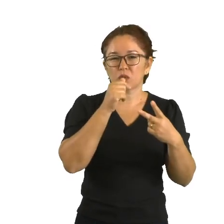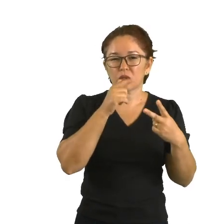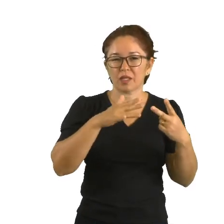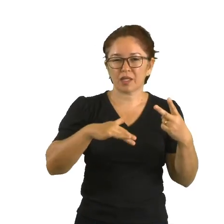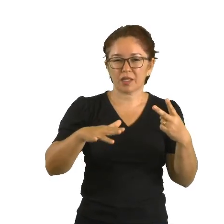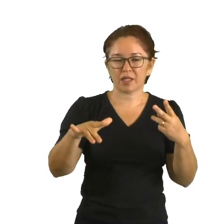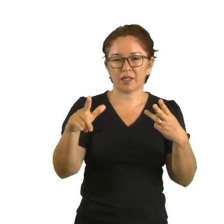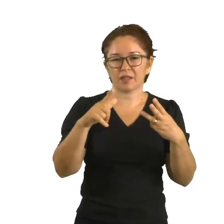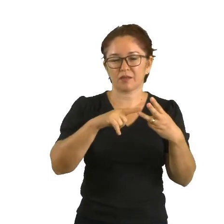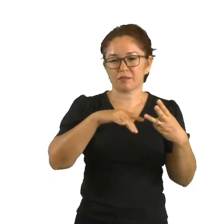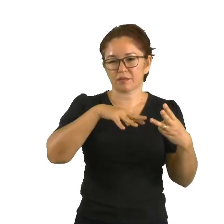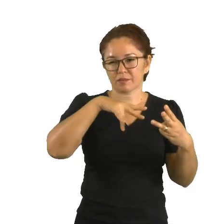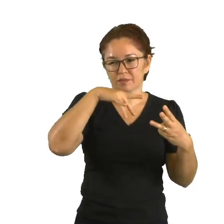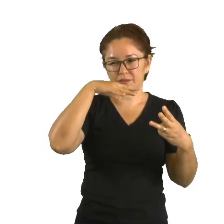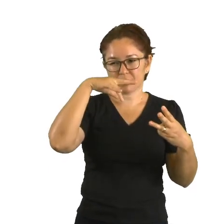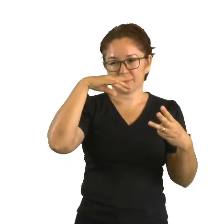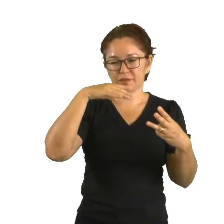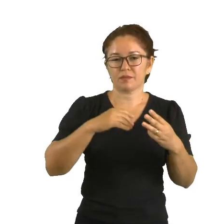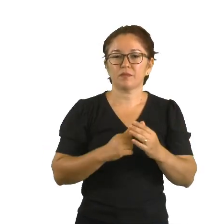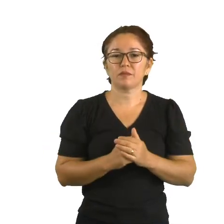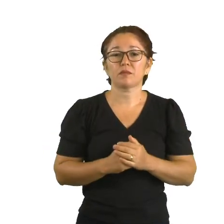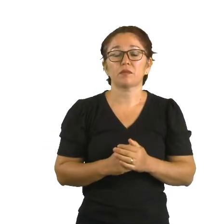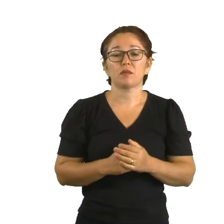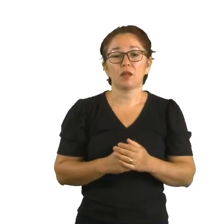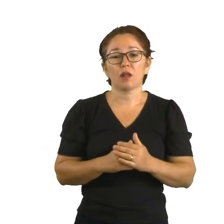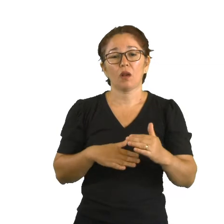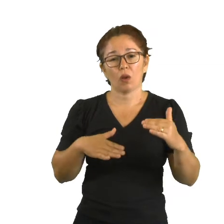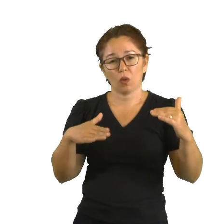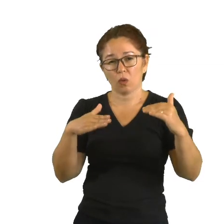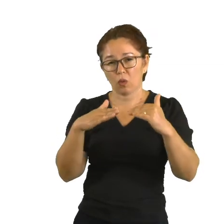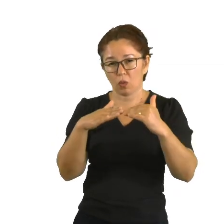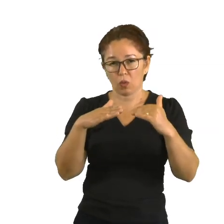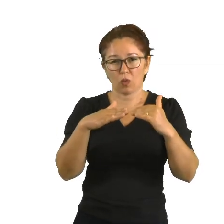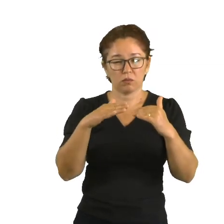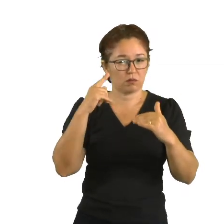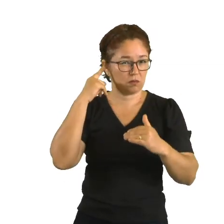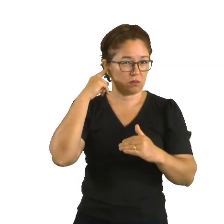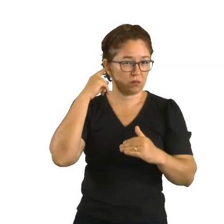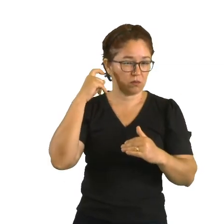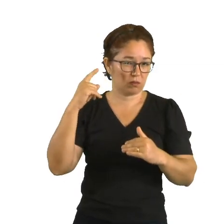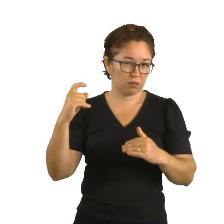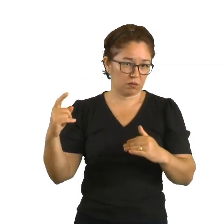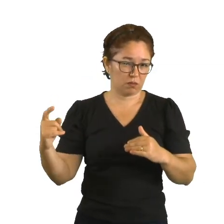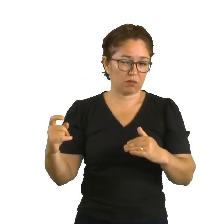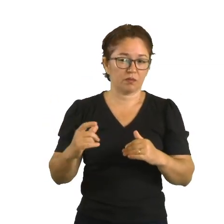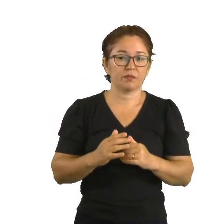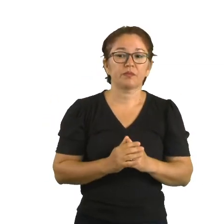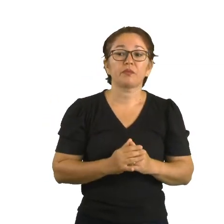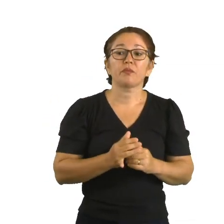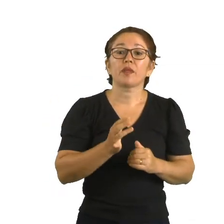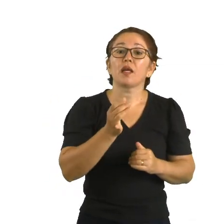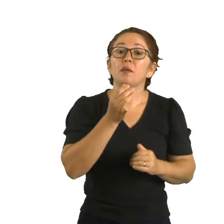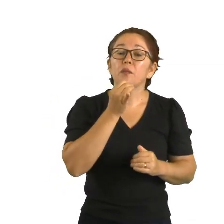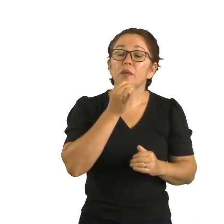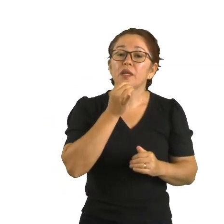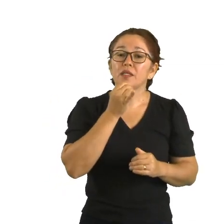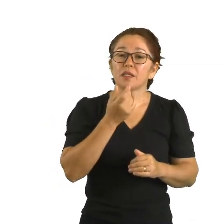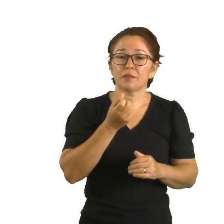velocidade do som depende do meio do material que ele se propaga. Sendo que nos meios sólidos, tá?